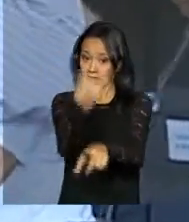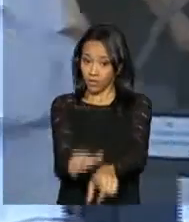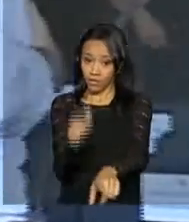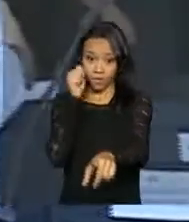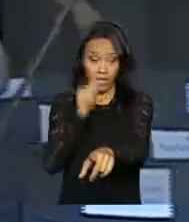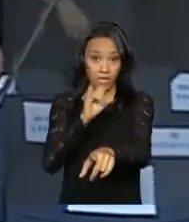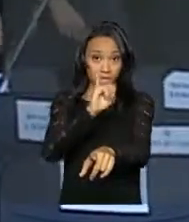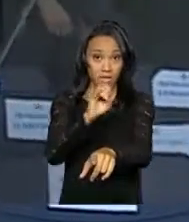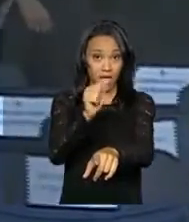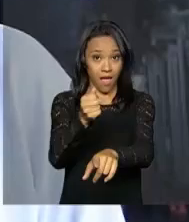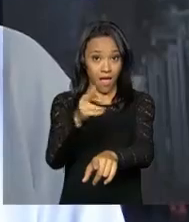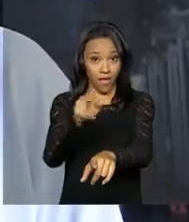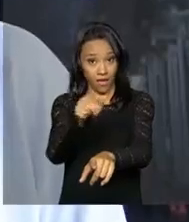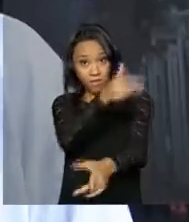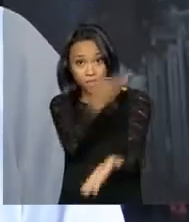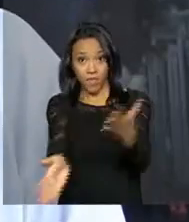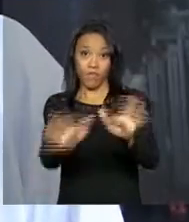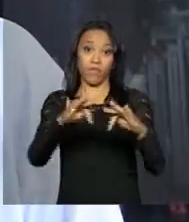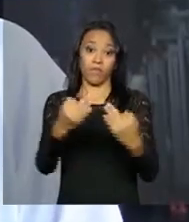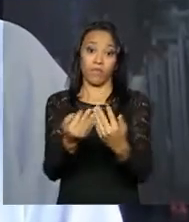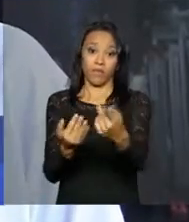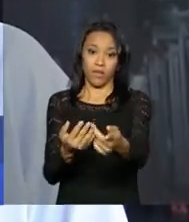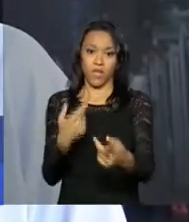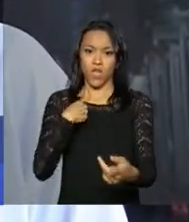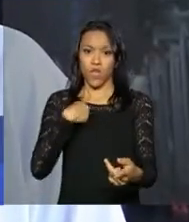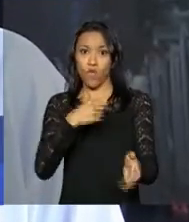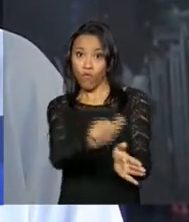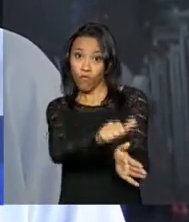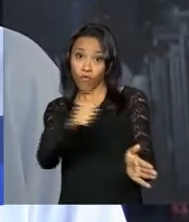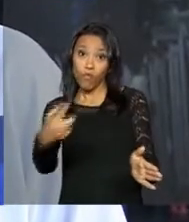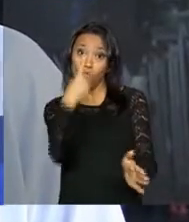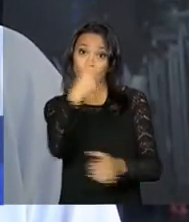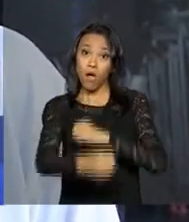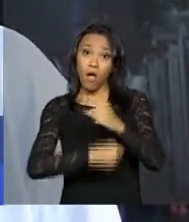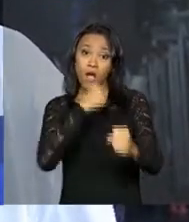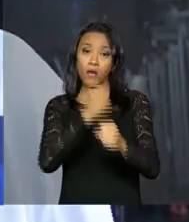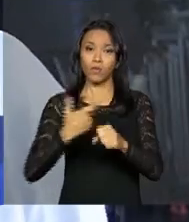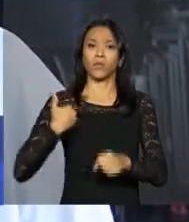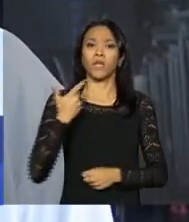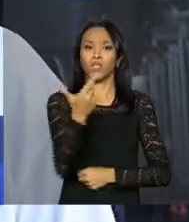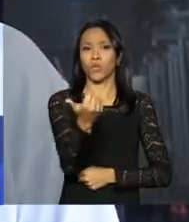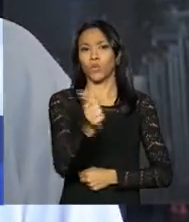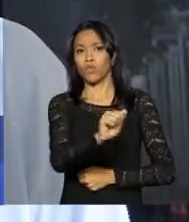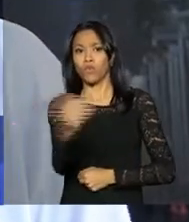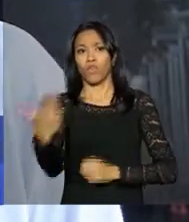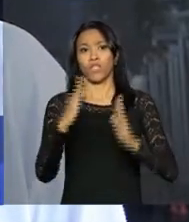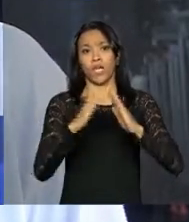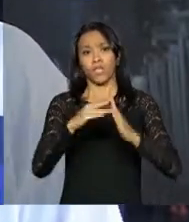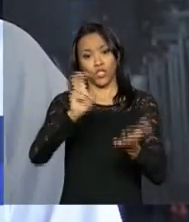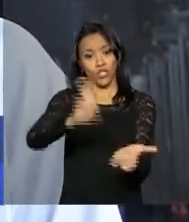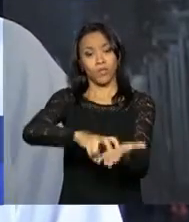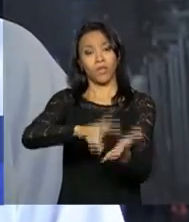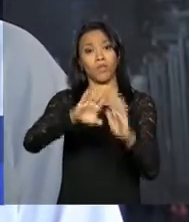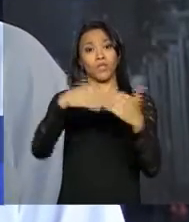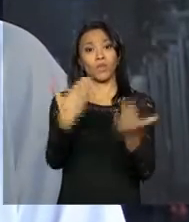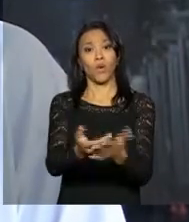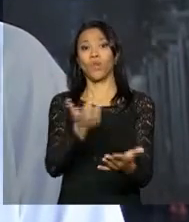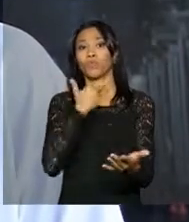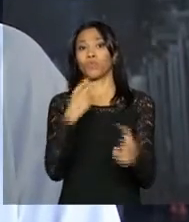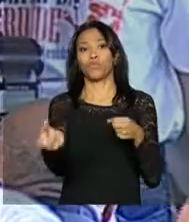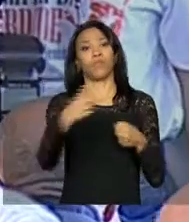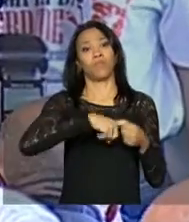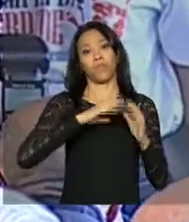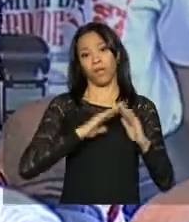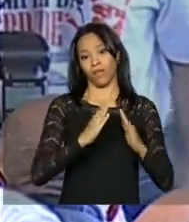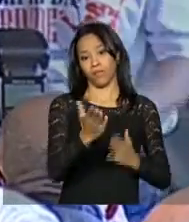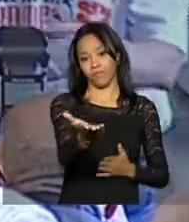perdeu a família para a repressão. Eu tive que ficar um ano fora de casa, com 12 anos, Saí de manhã para a escola e já não pude voltar mais para